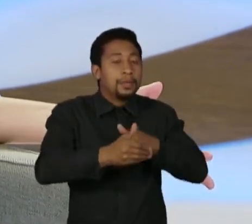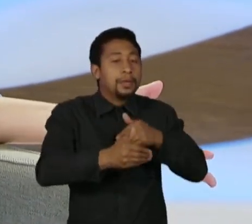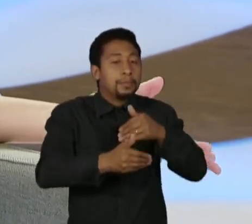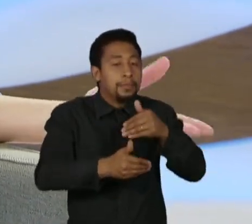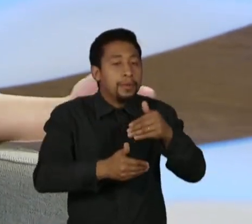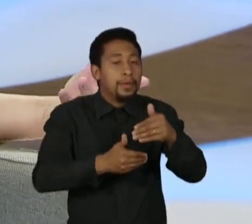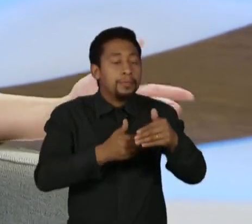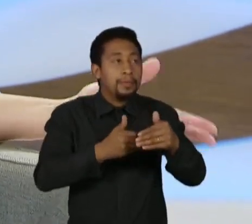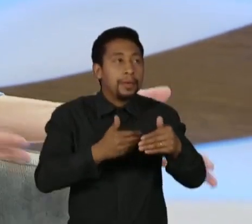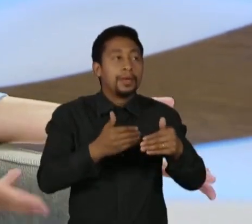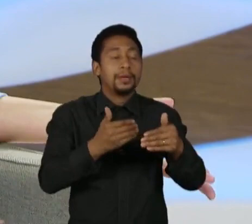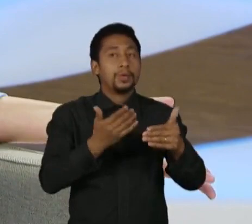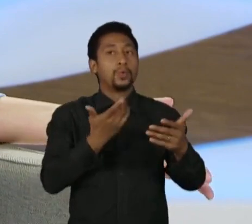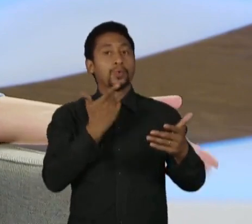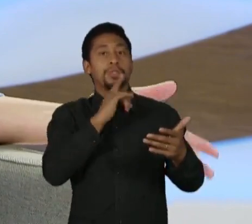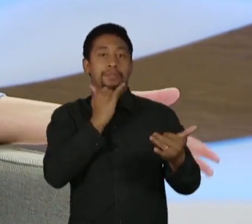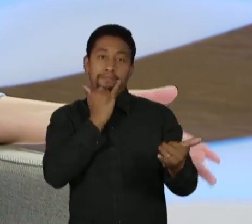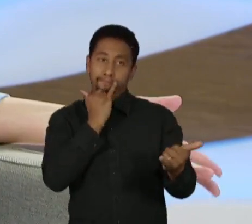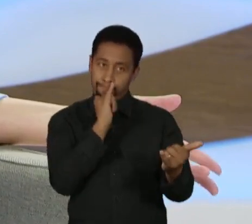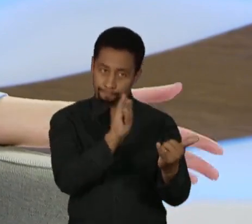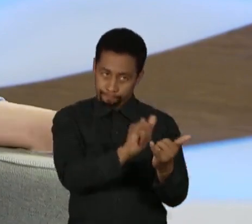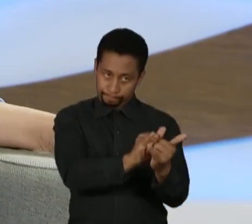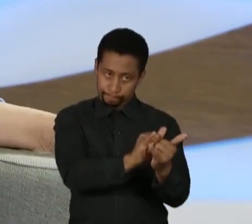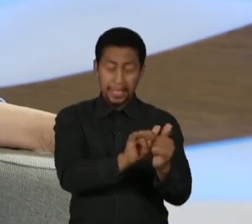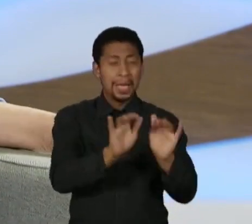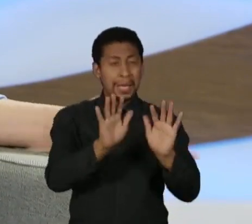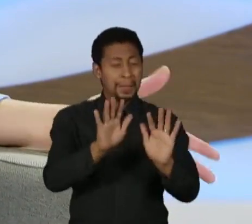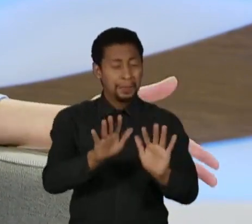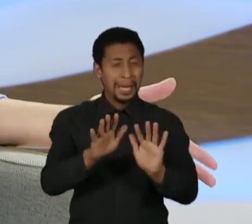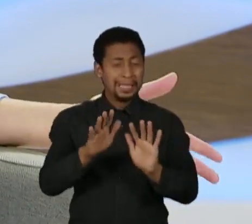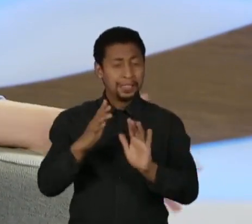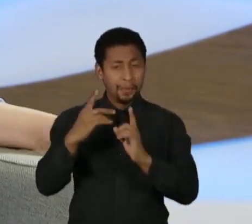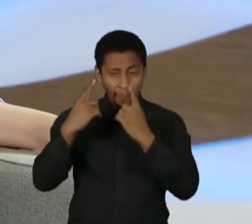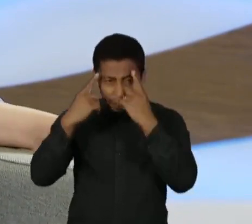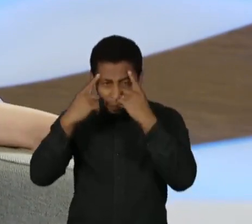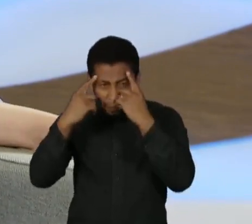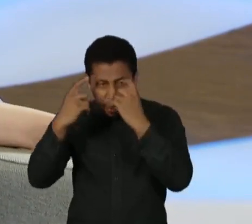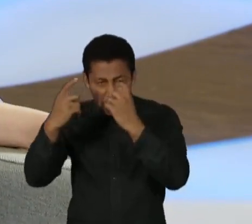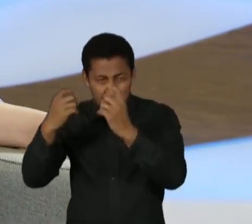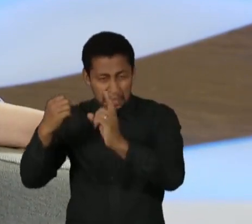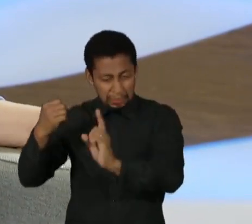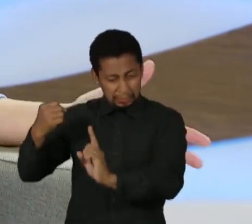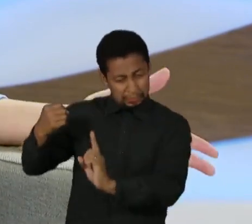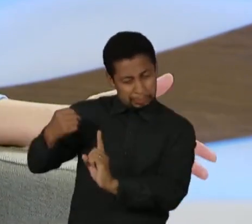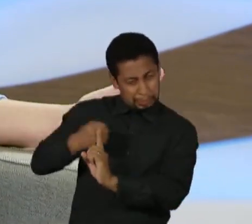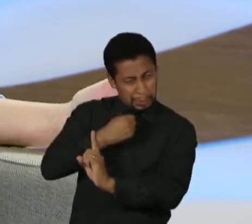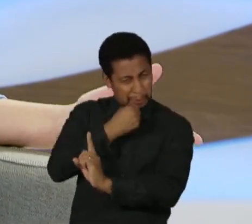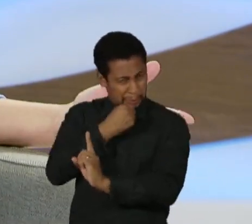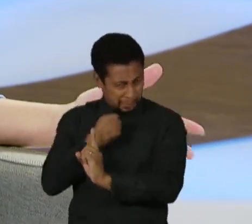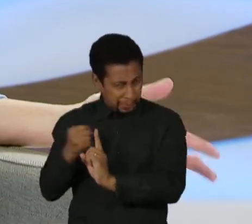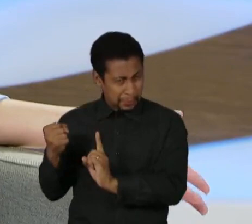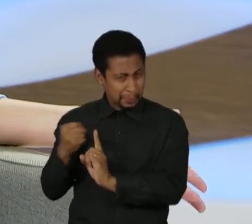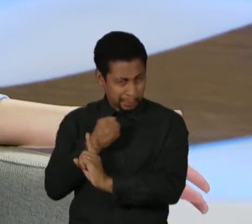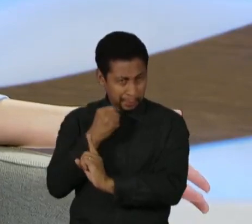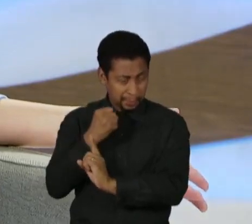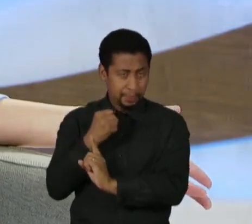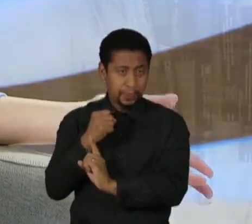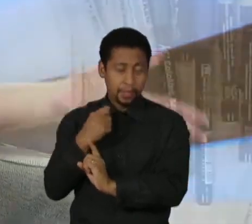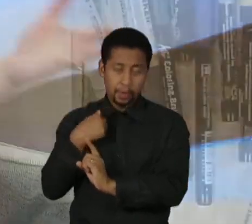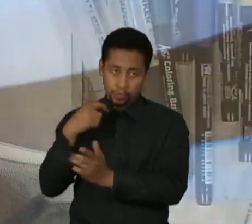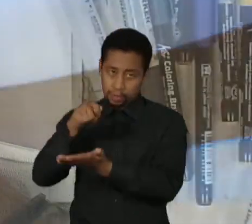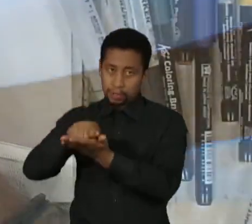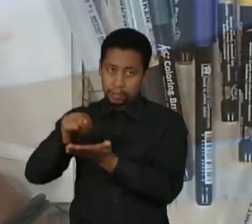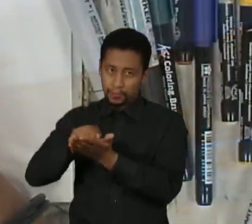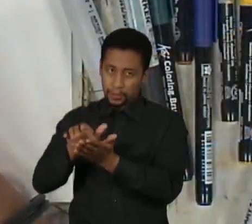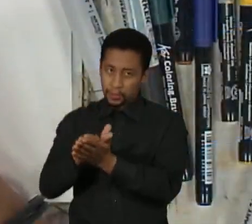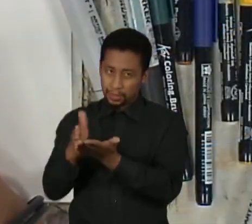uma coisa, igual a agressão que Dalva vive no livro e que, de fato, é imperdoável.